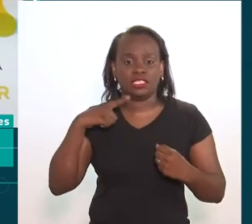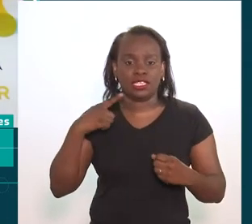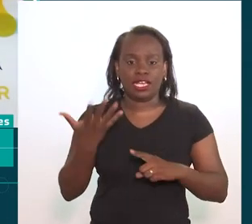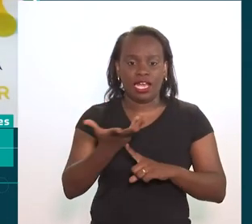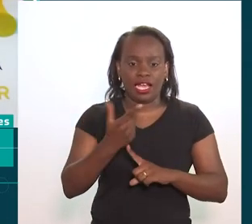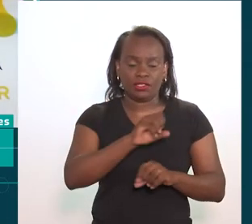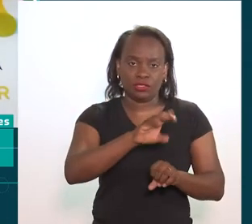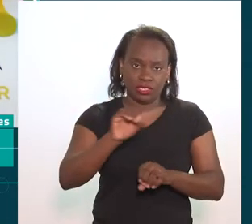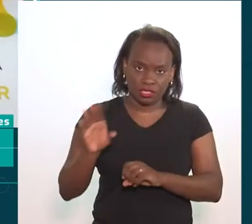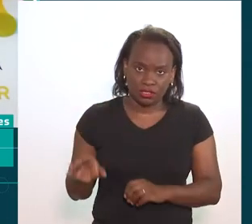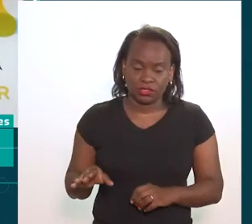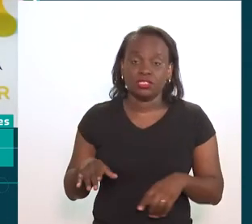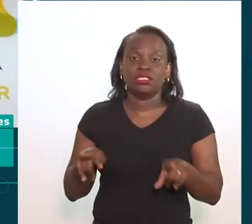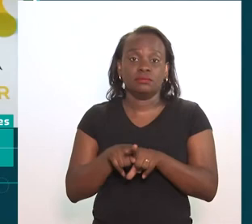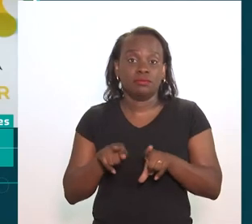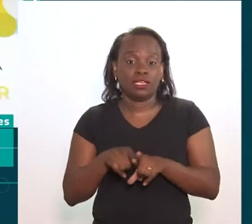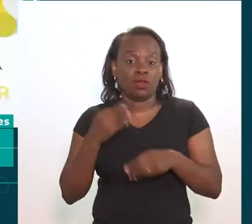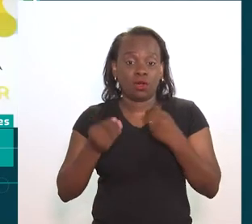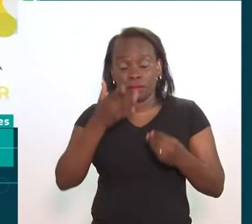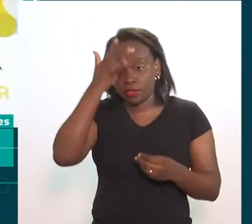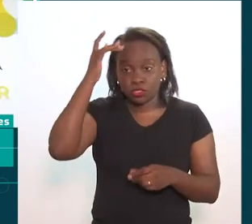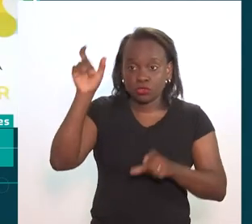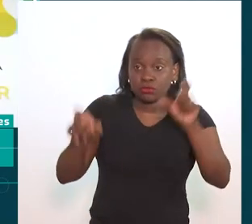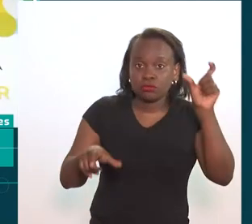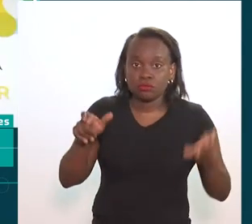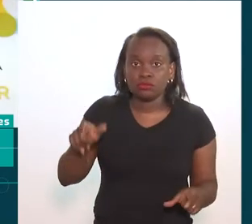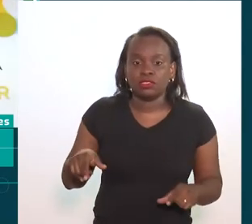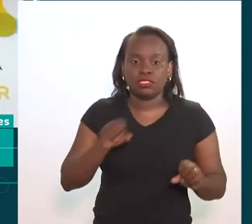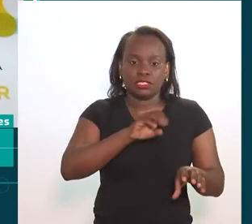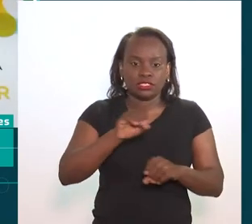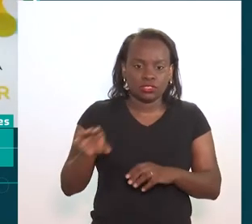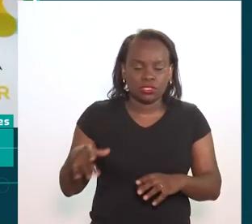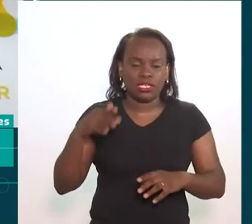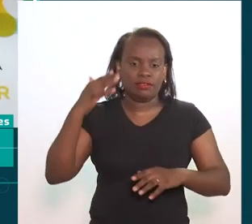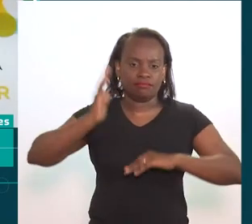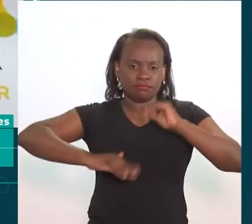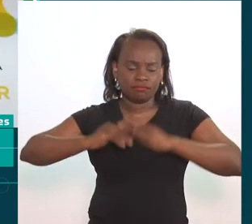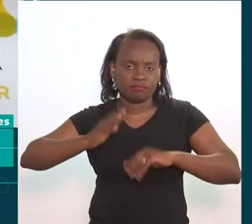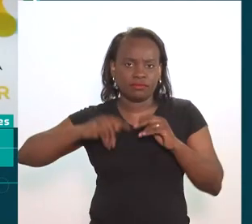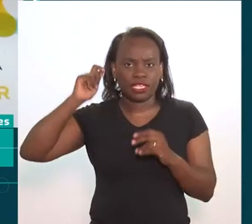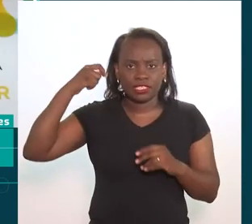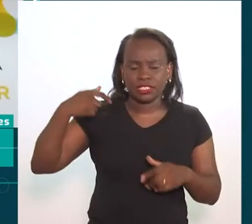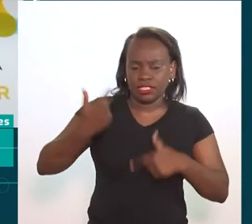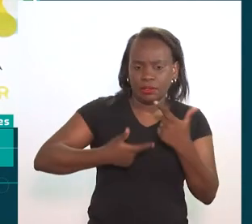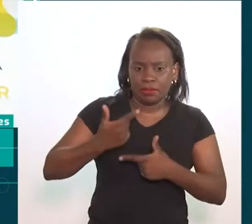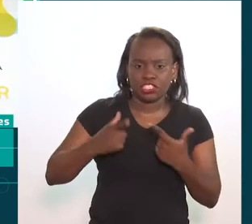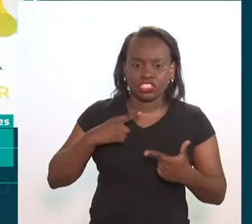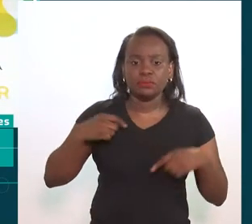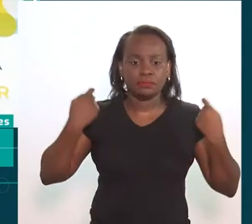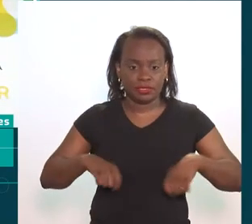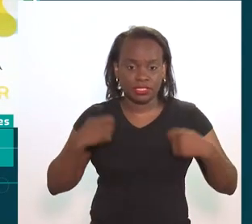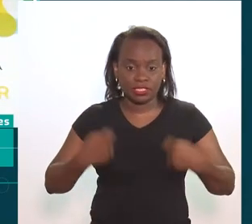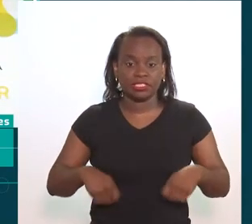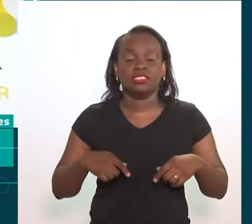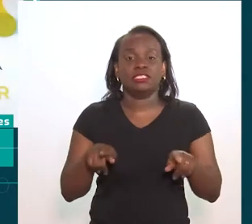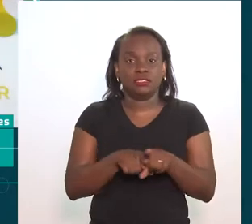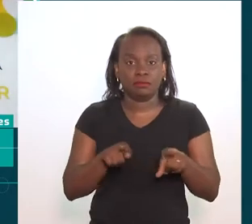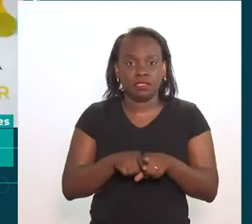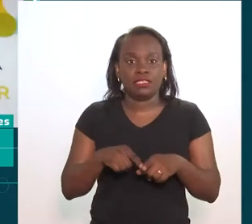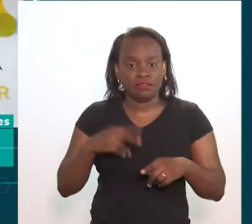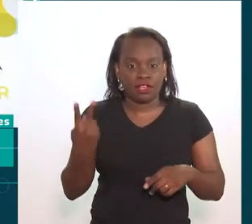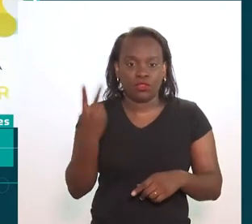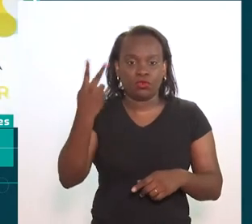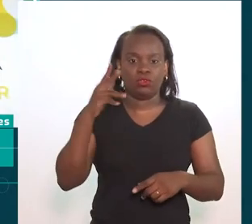não consiga entender a potência que é a arte-educação, né? E como que essas pessoas, os artes